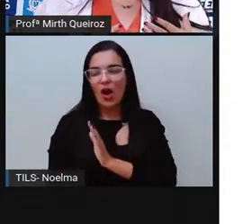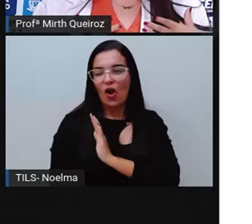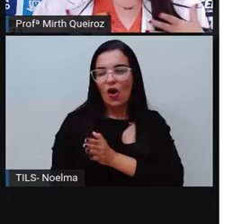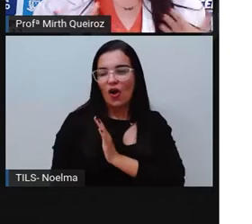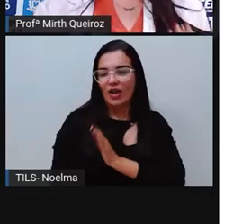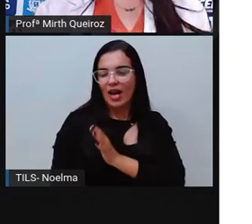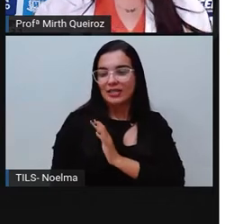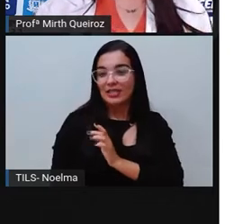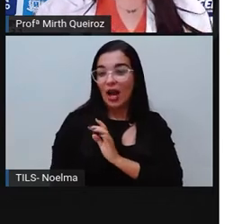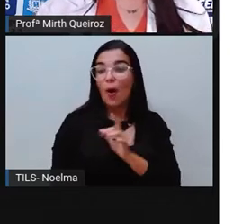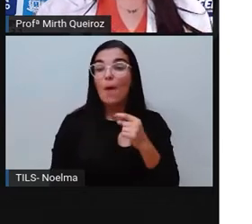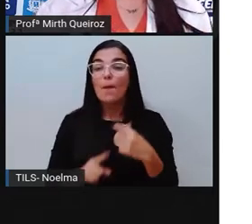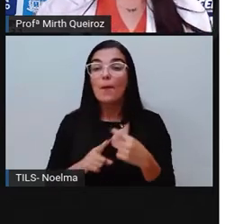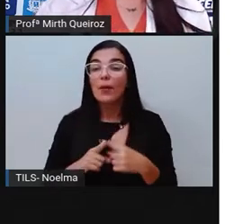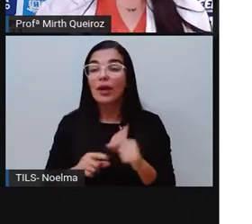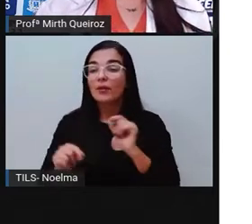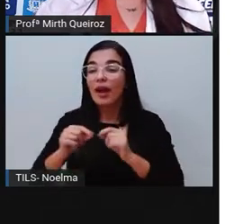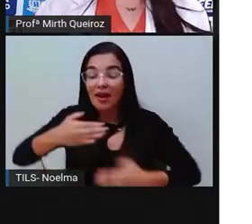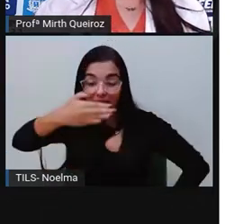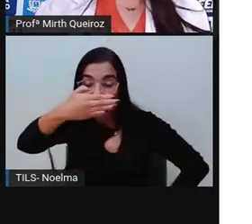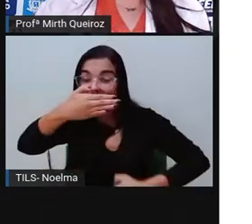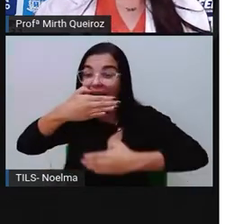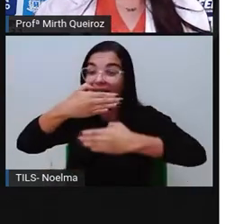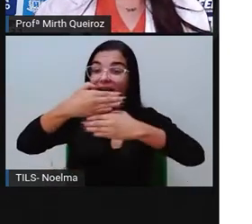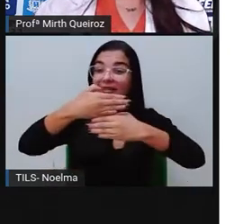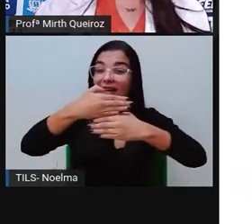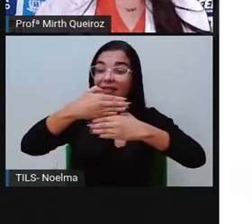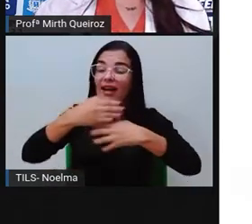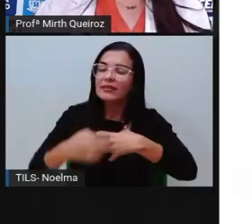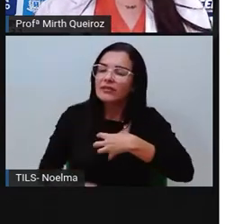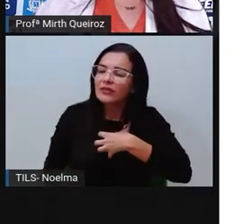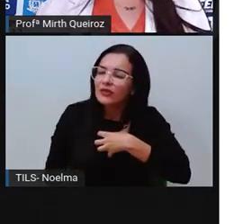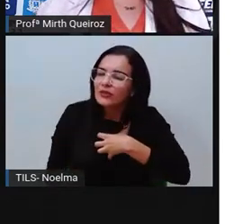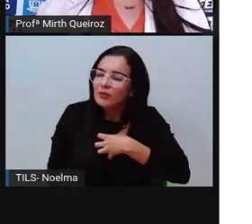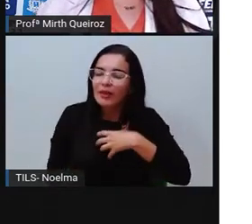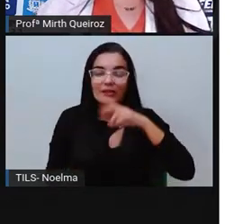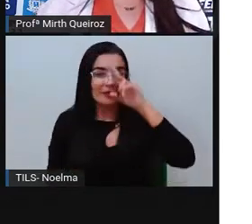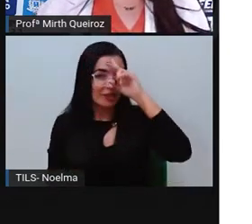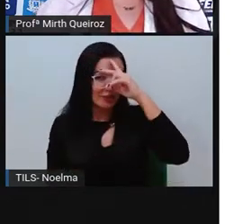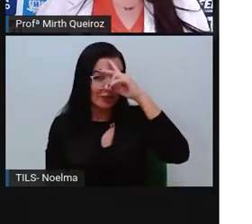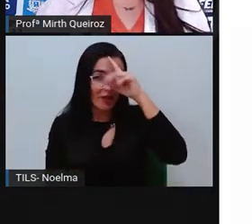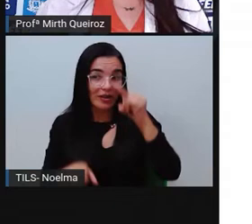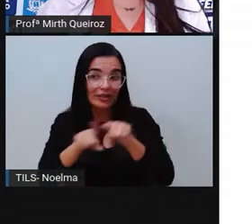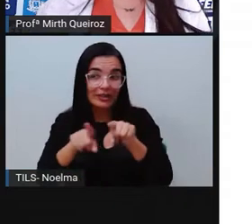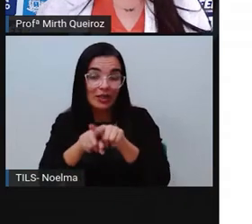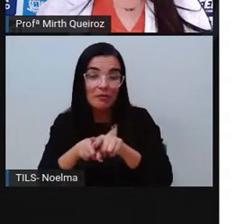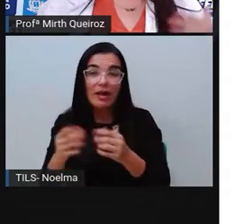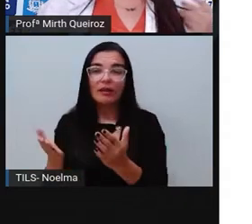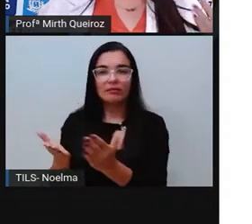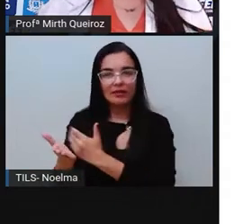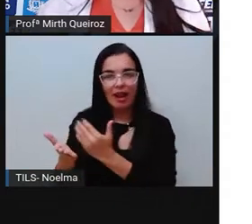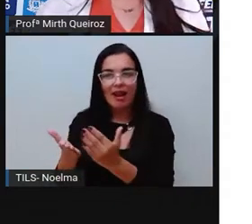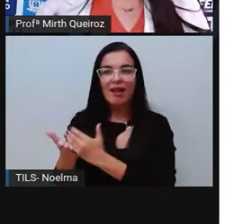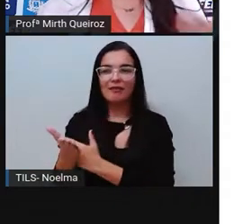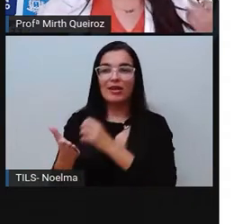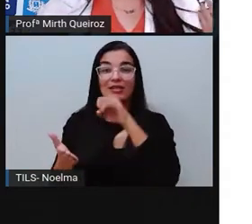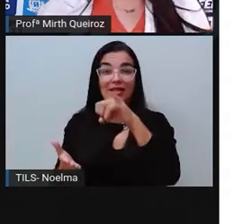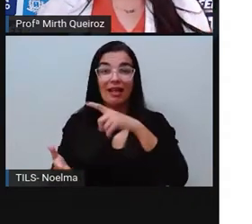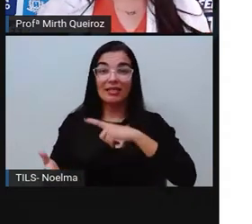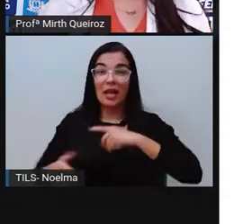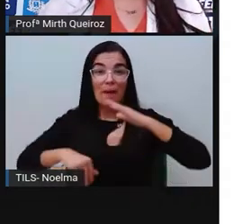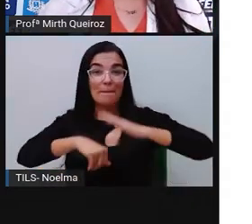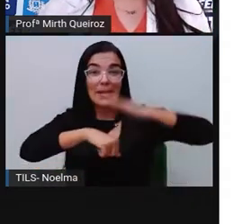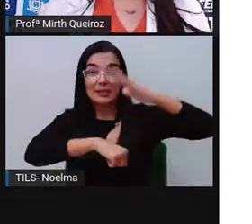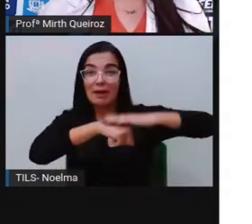pra acrescentar sentimentos à história, né? E nós vamos precisar de livros. E quanto mais livros a gente